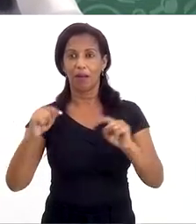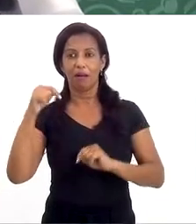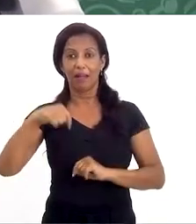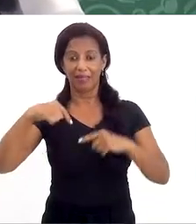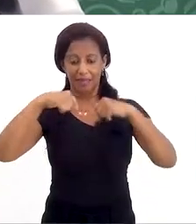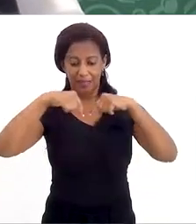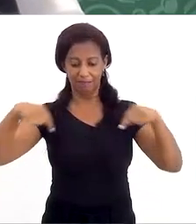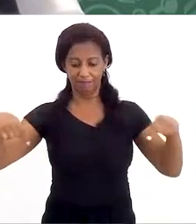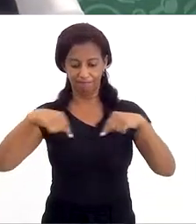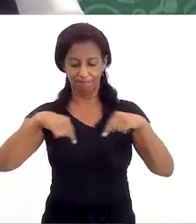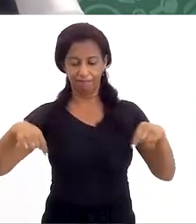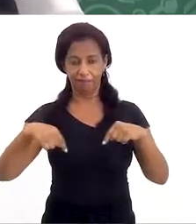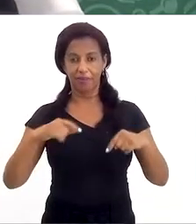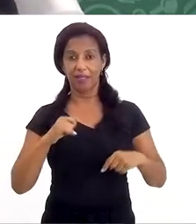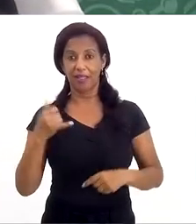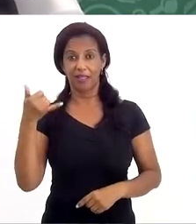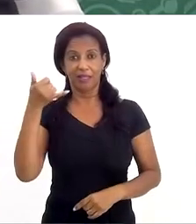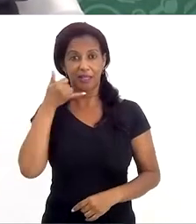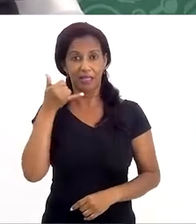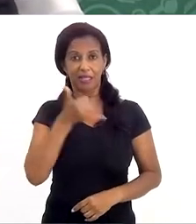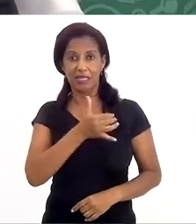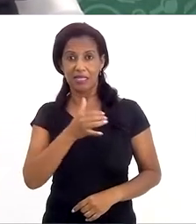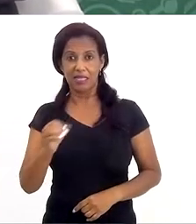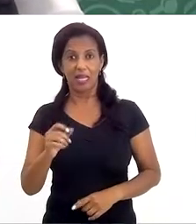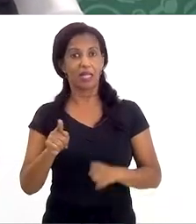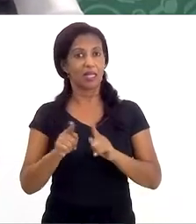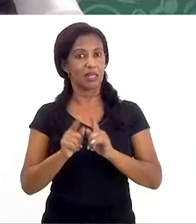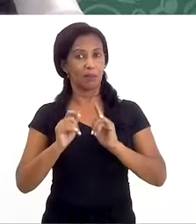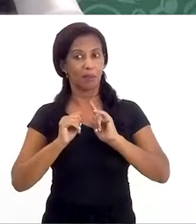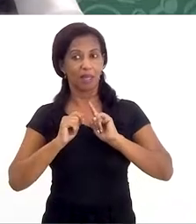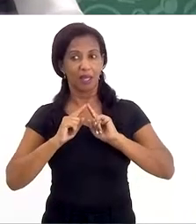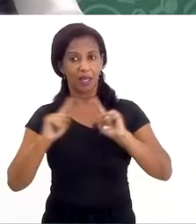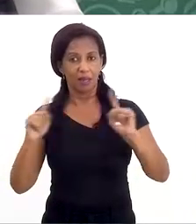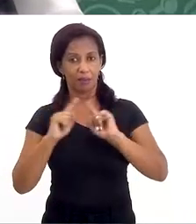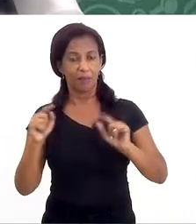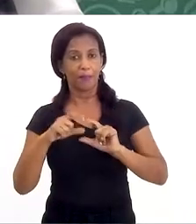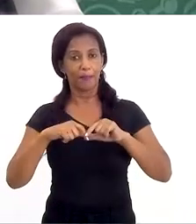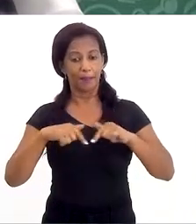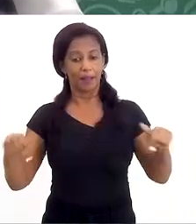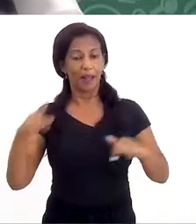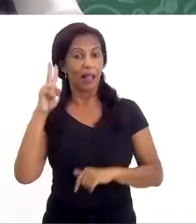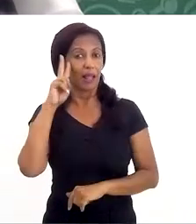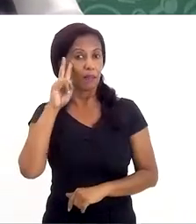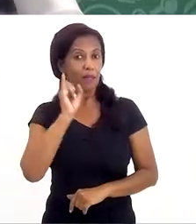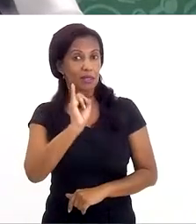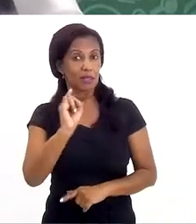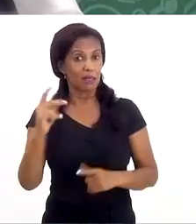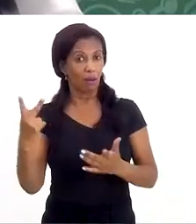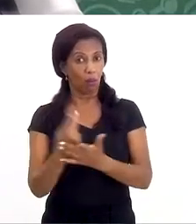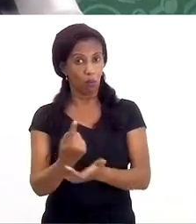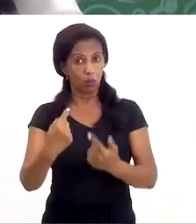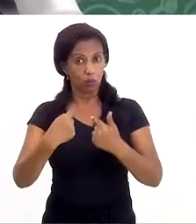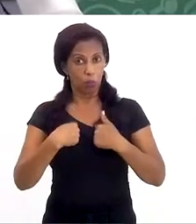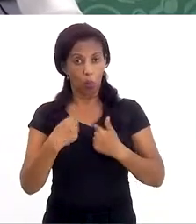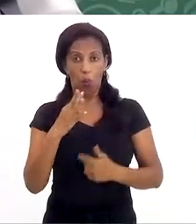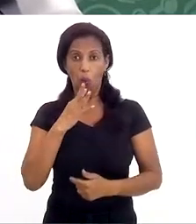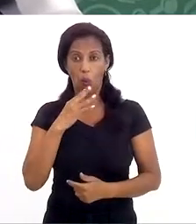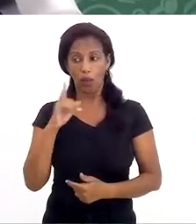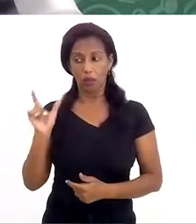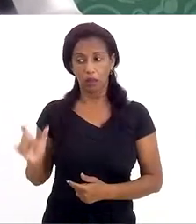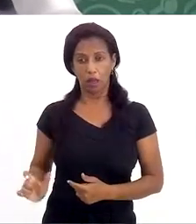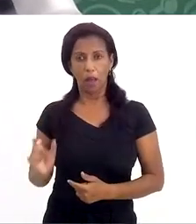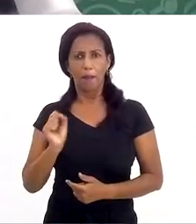Aqui na sua tela, estão os contatos do Disque 100 e do Disque Denúncia, mas vale lembrar que, caso você seja vítima ou